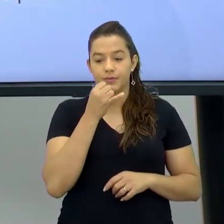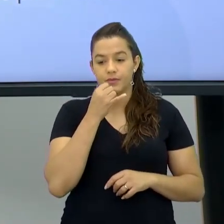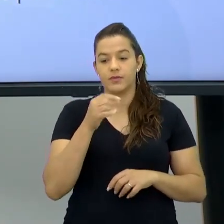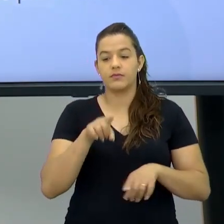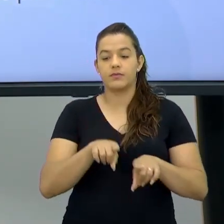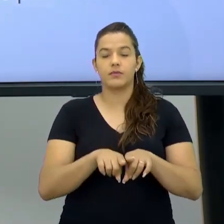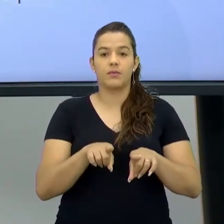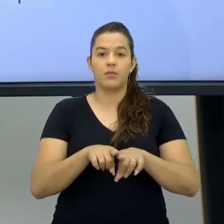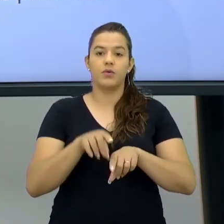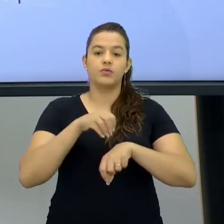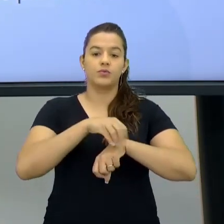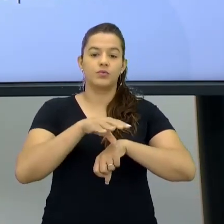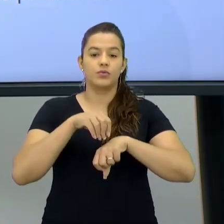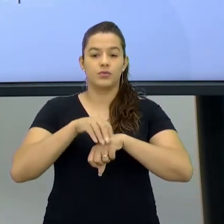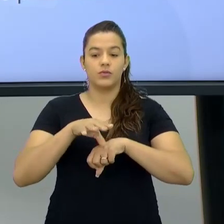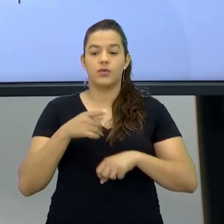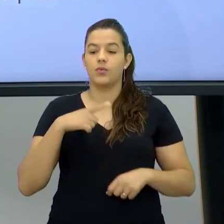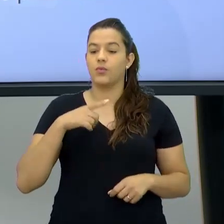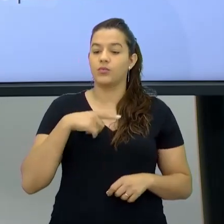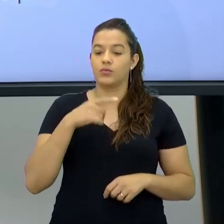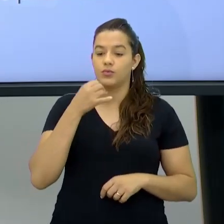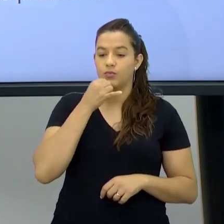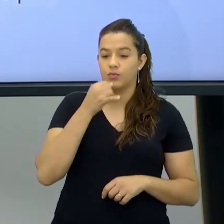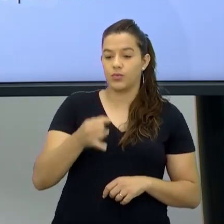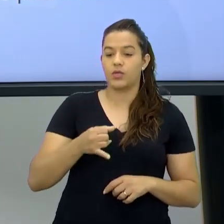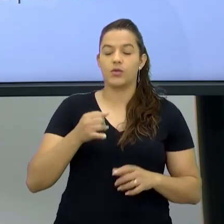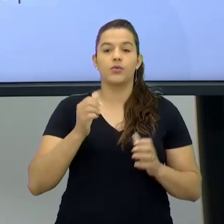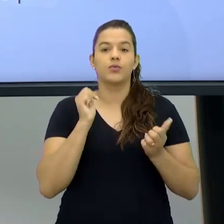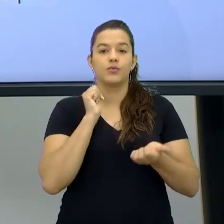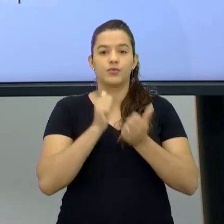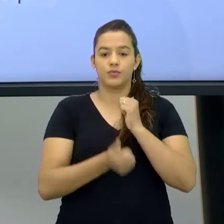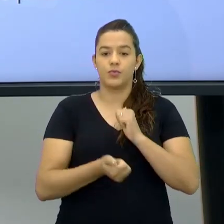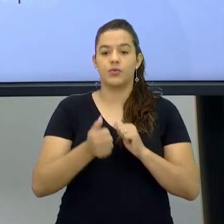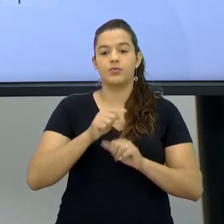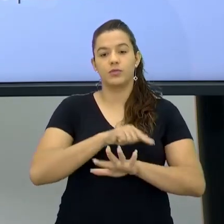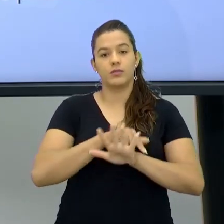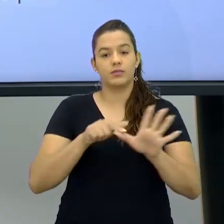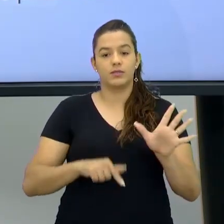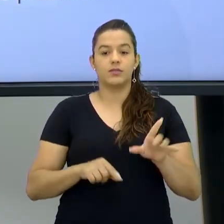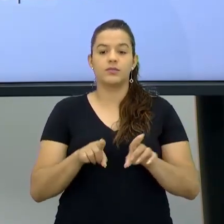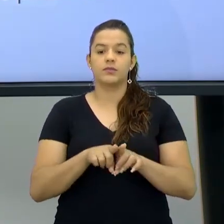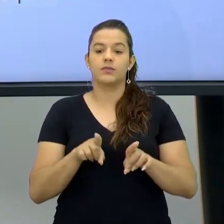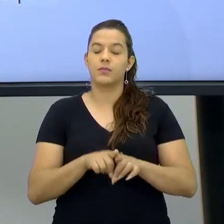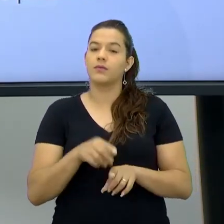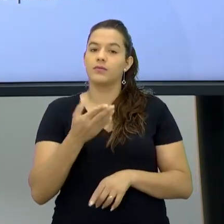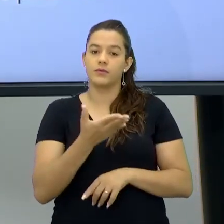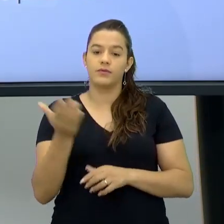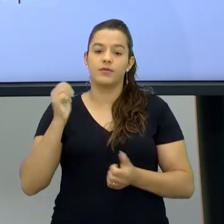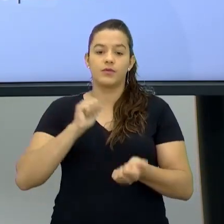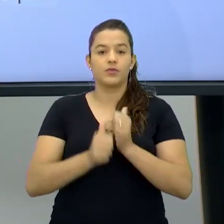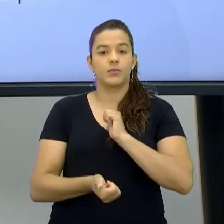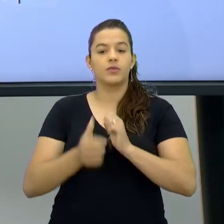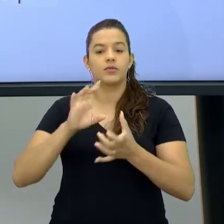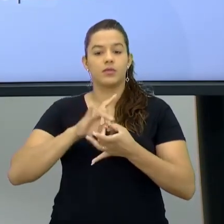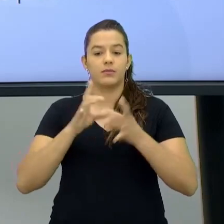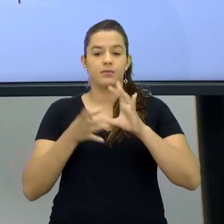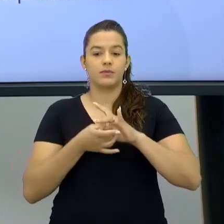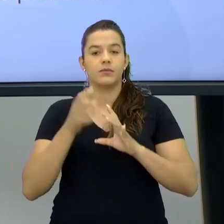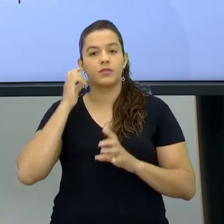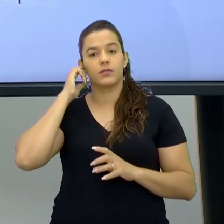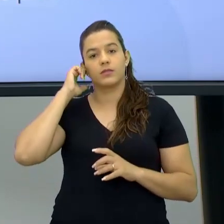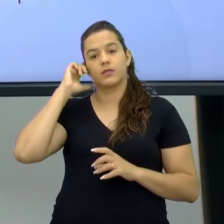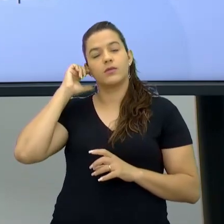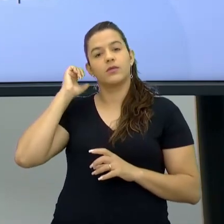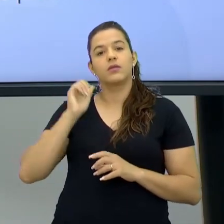sugestão Eu sugeri O futebol de 5 Por exemplo Mas eles poderiam fazer Na escola Um esporte adaptado Em que eles estudaram